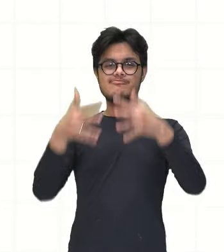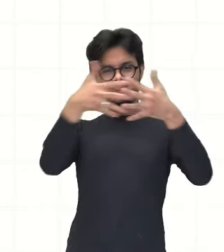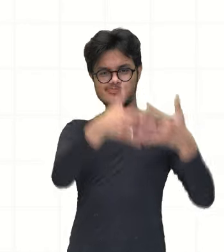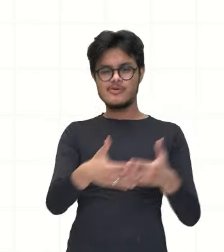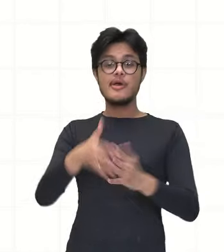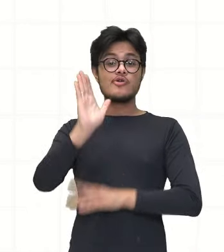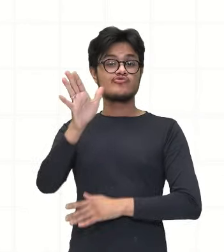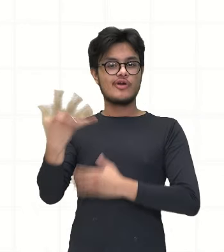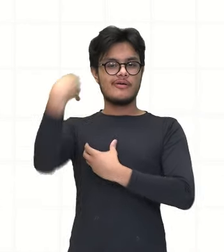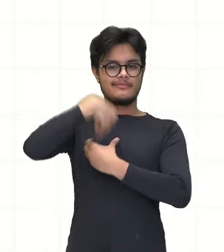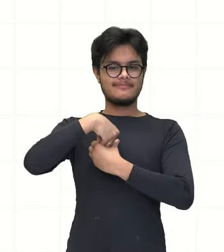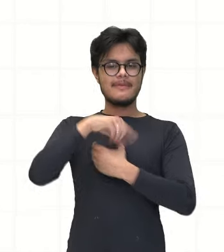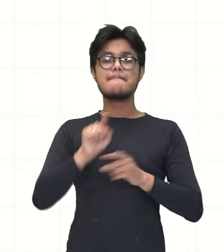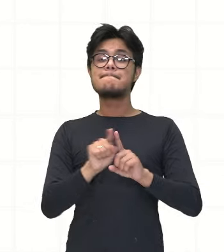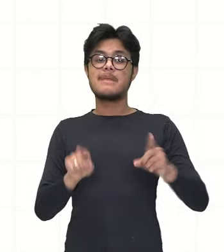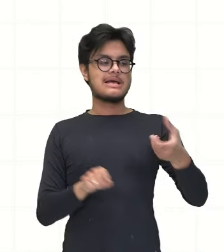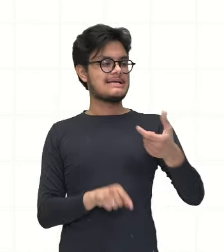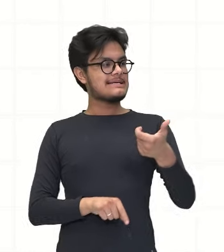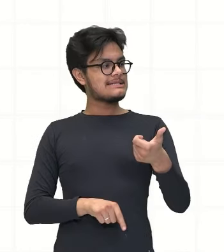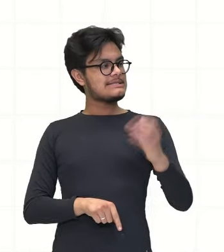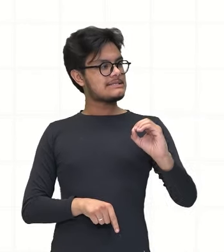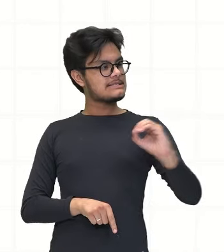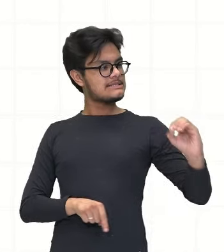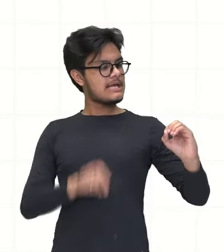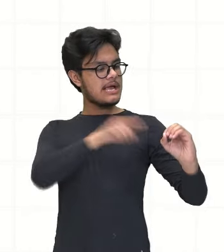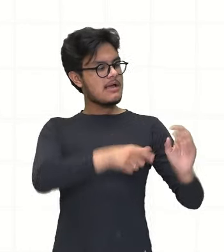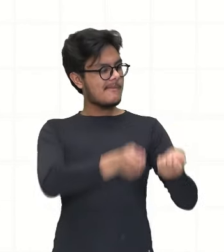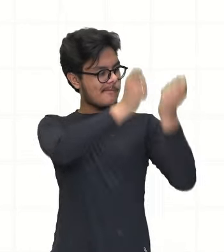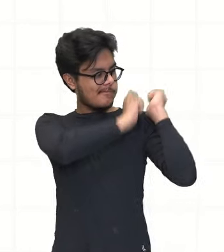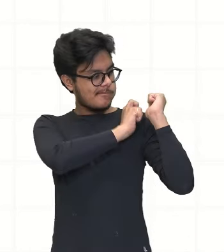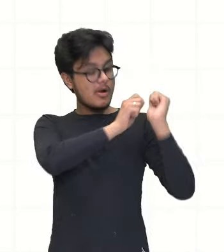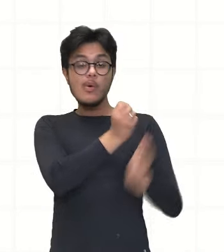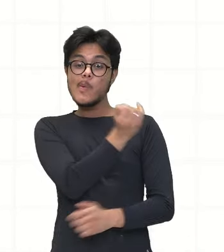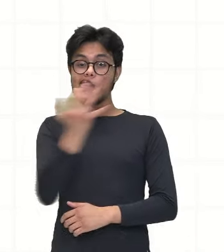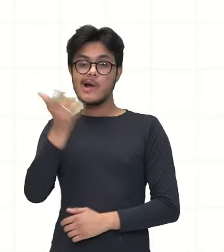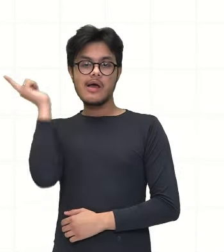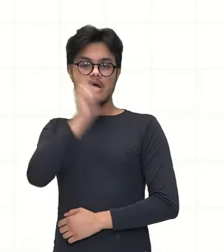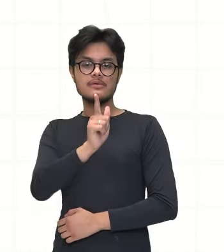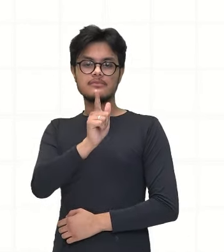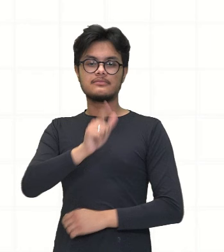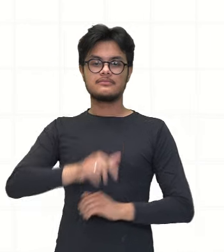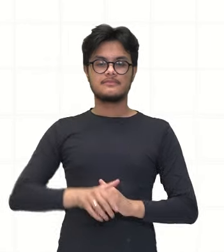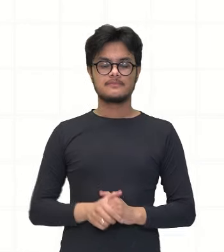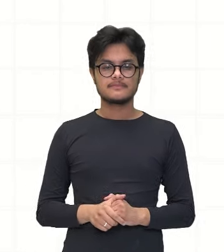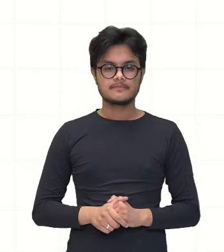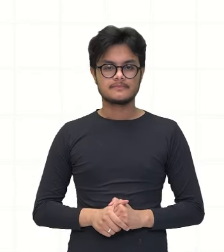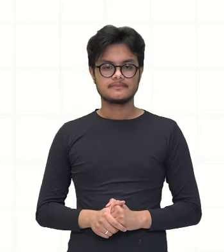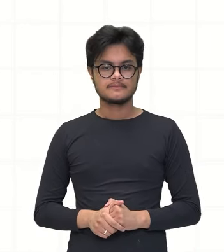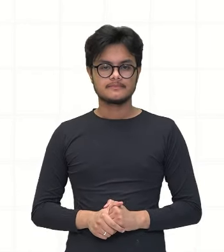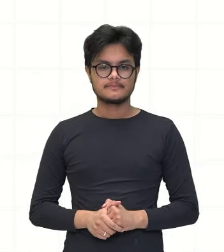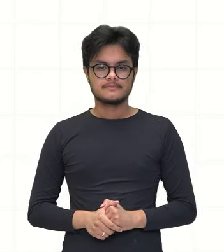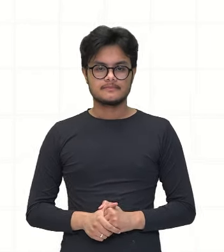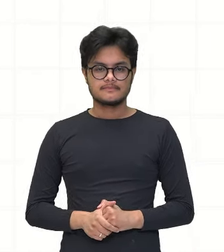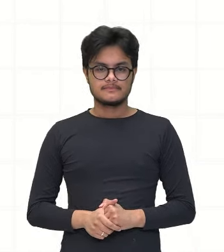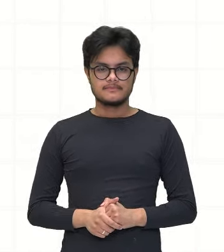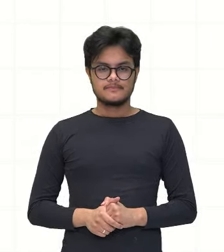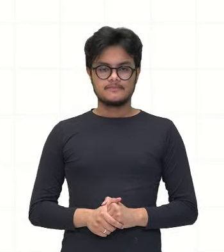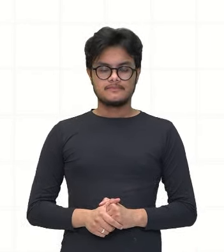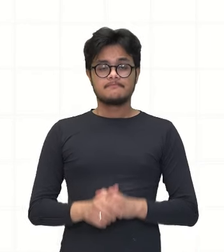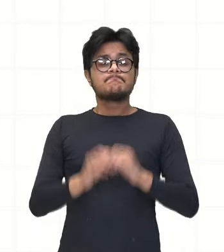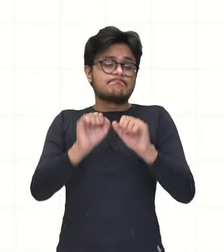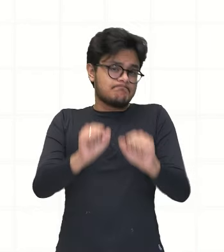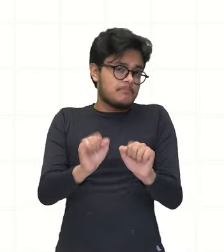com 100 sacos de cimento. Então, quantos tijolos ainda podem ser colocados? Então, a gente pode